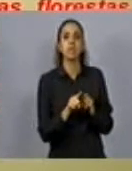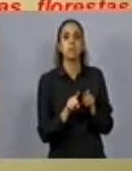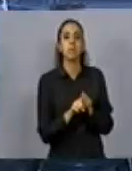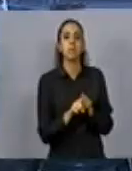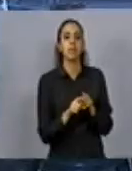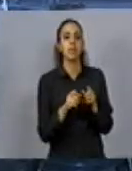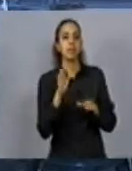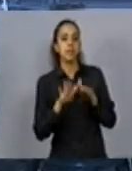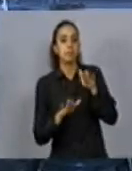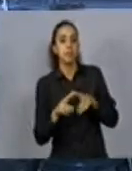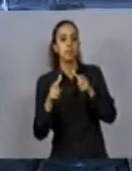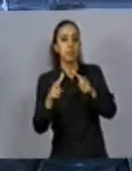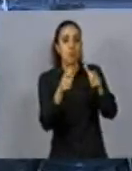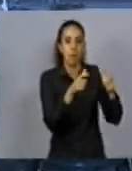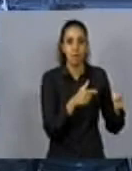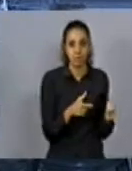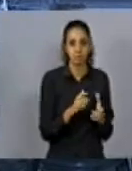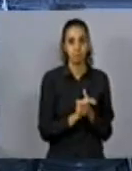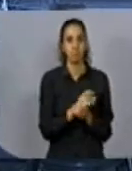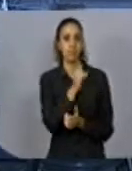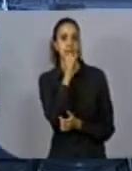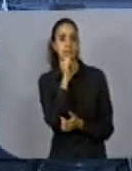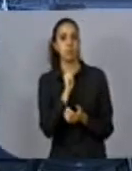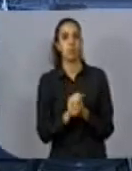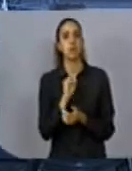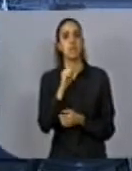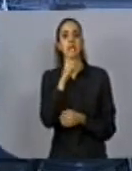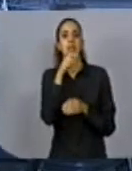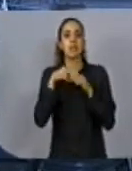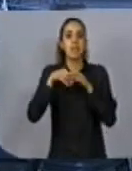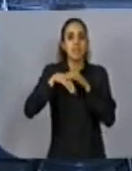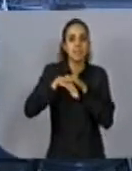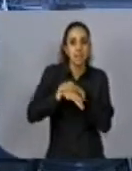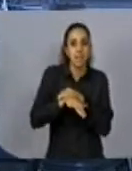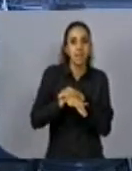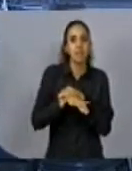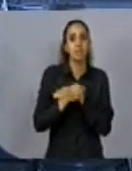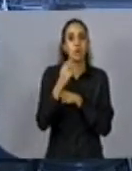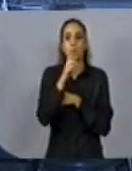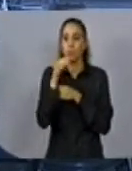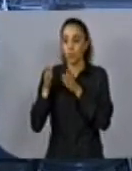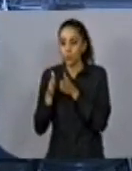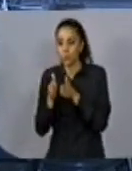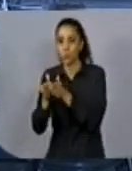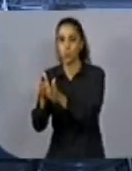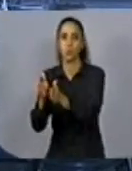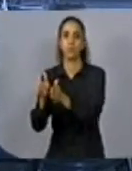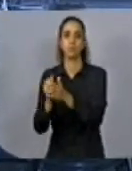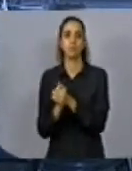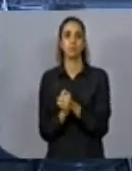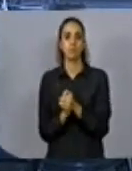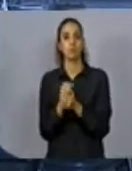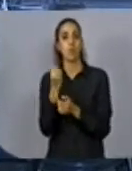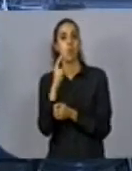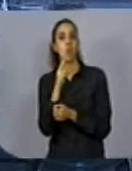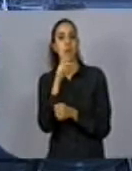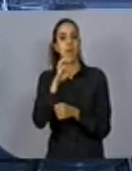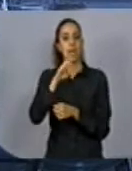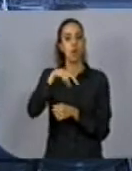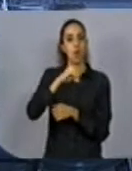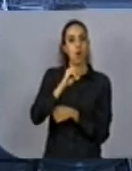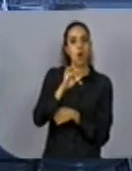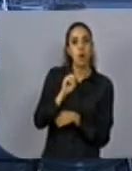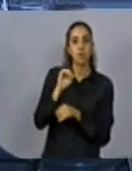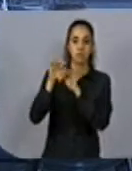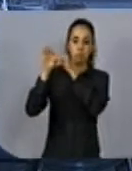localizam. Então, por exemplo, se estamos falando de nascentes, estamos falando de cursos d'água, estamos falando de encostas, de